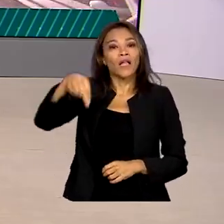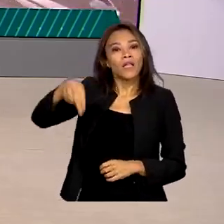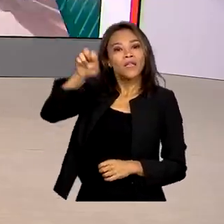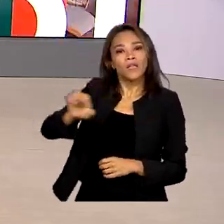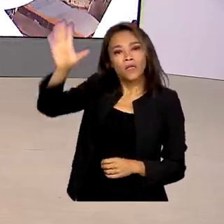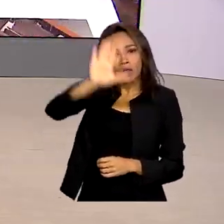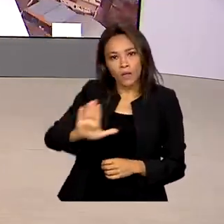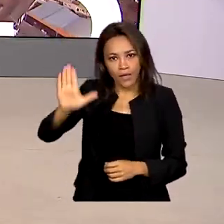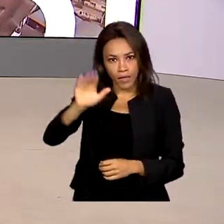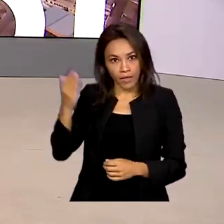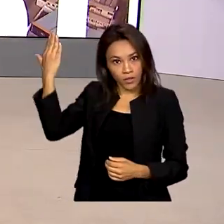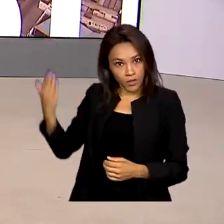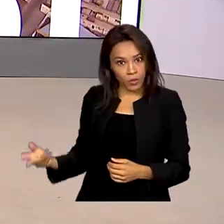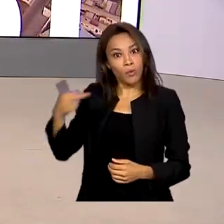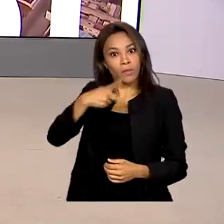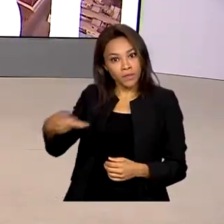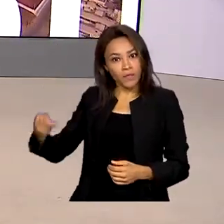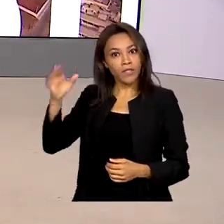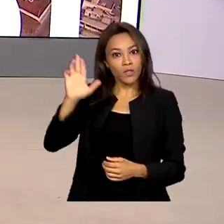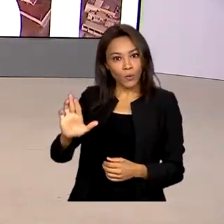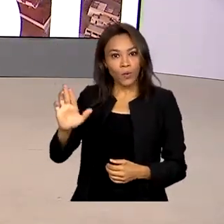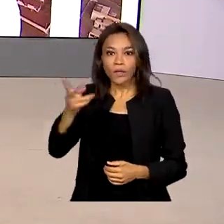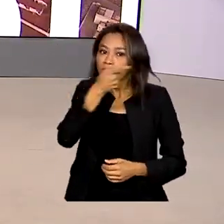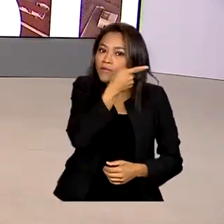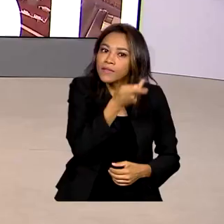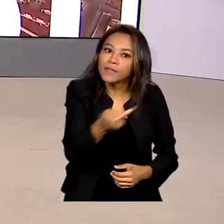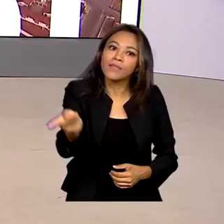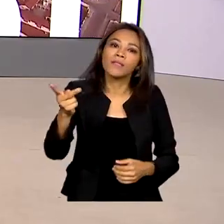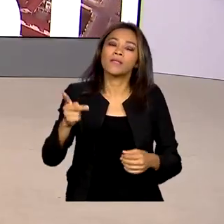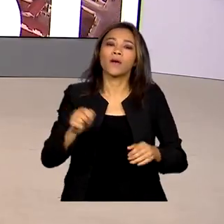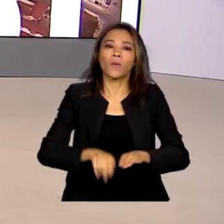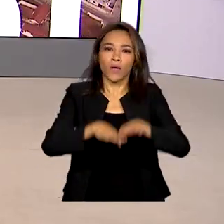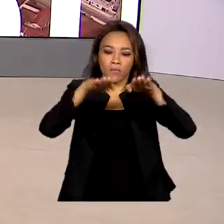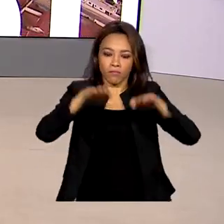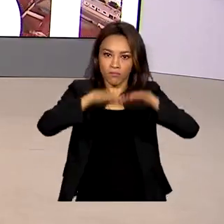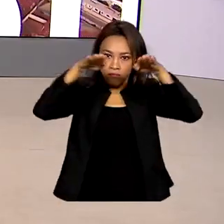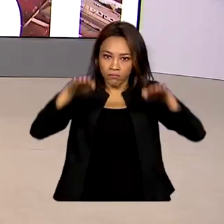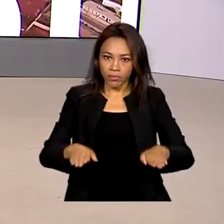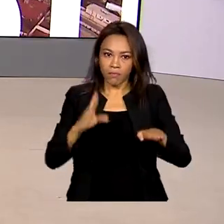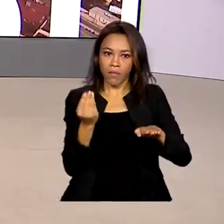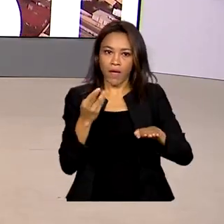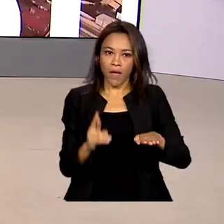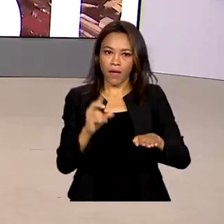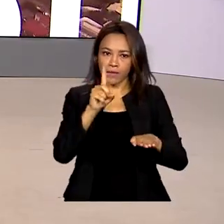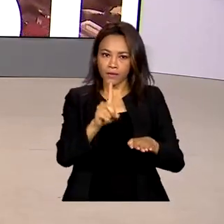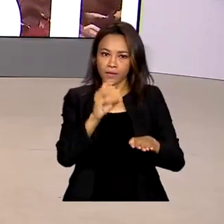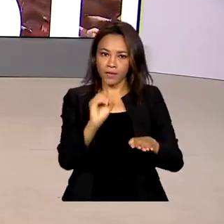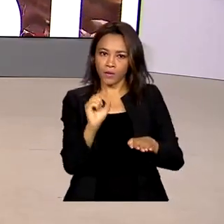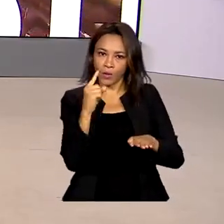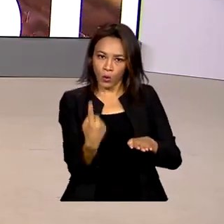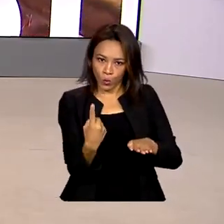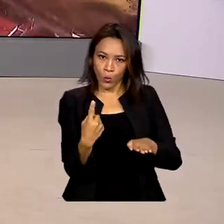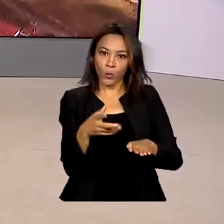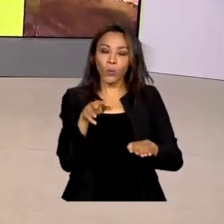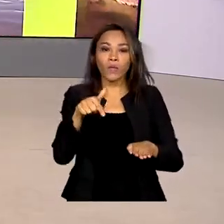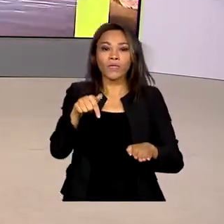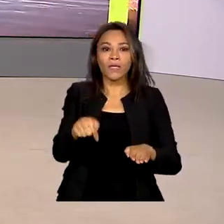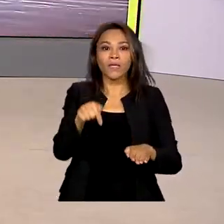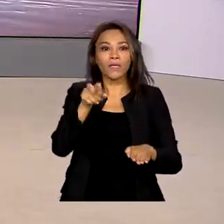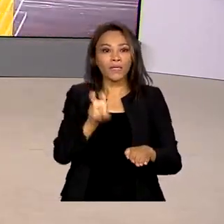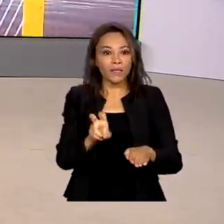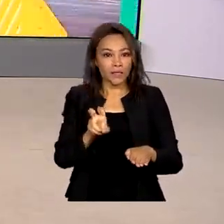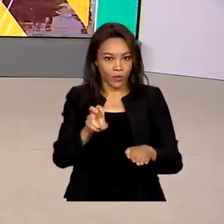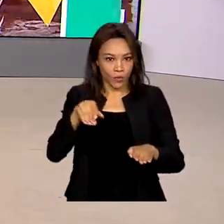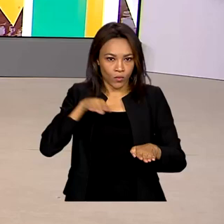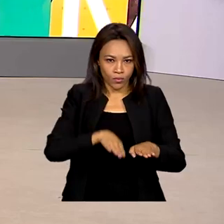Lula visita hoje o candelo de obras de duplicação da BR-101 no quilômetro 75, no município de Maruim,